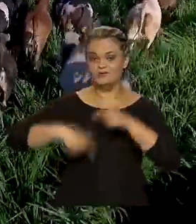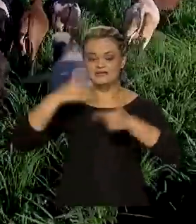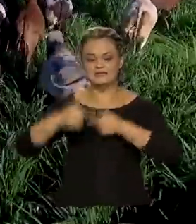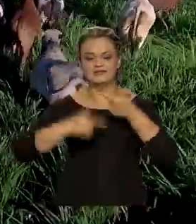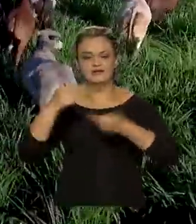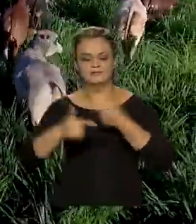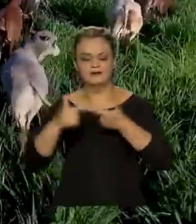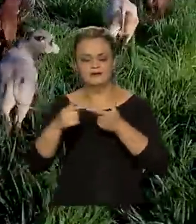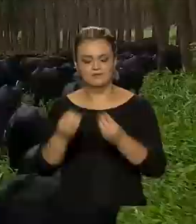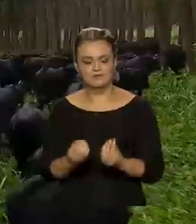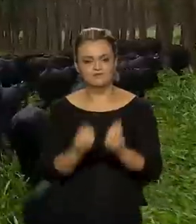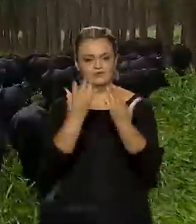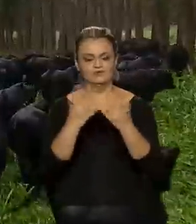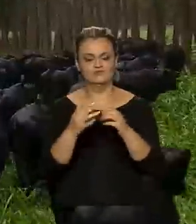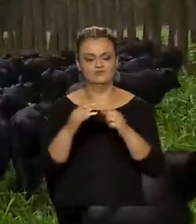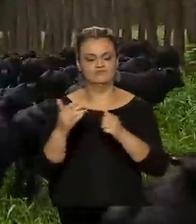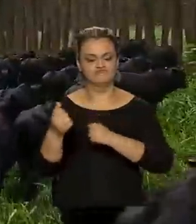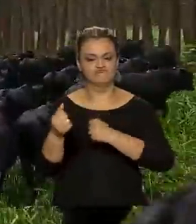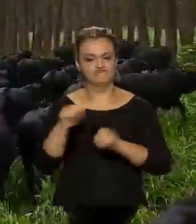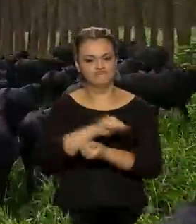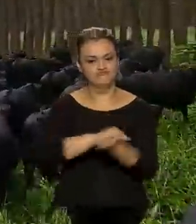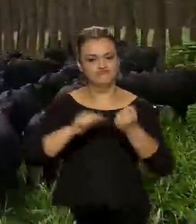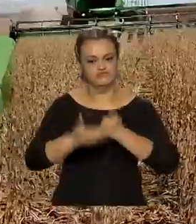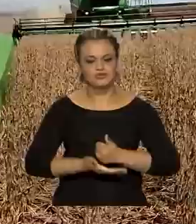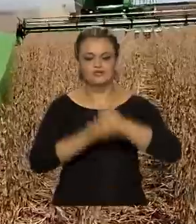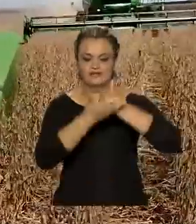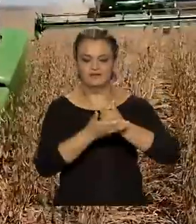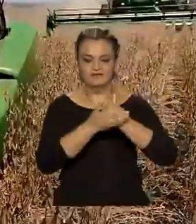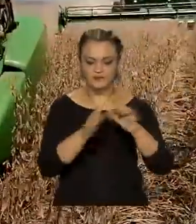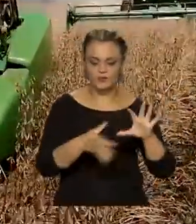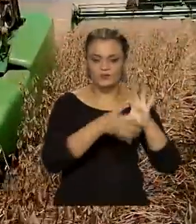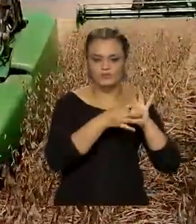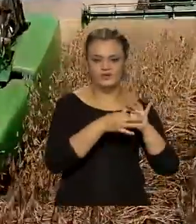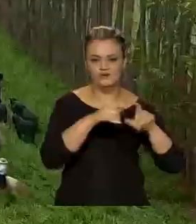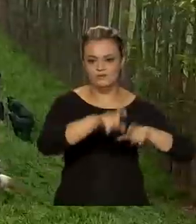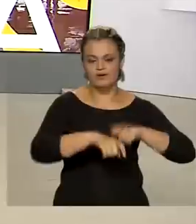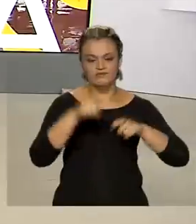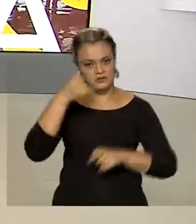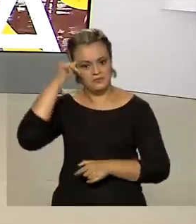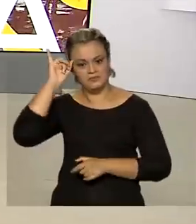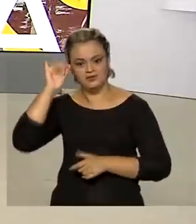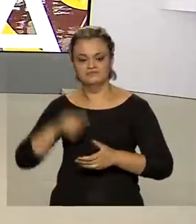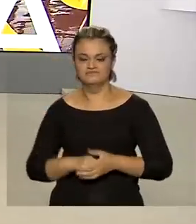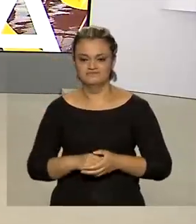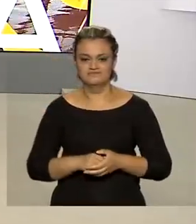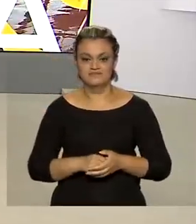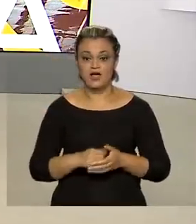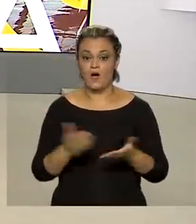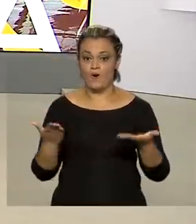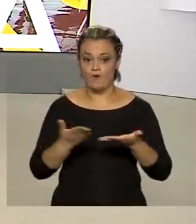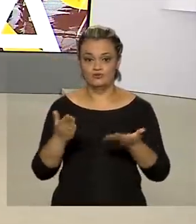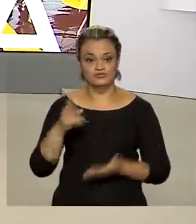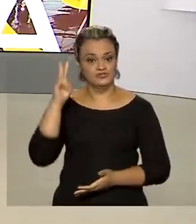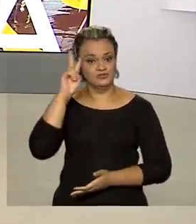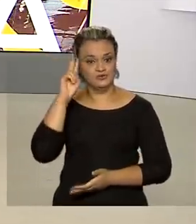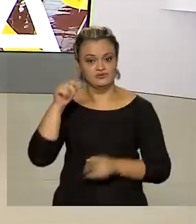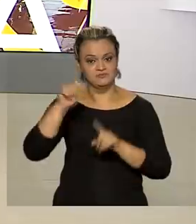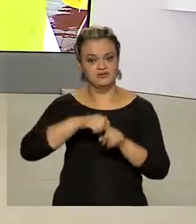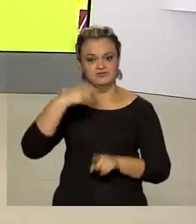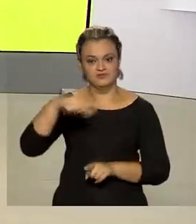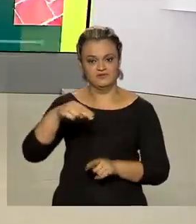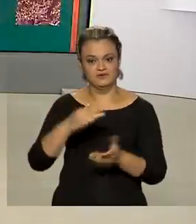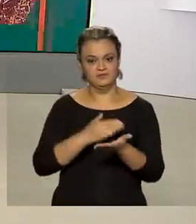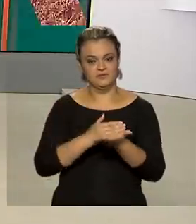de produção sustentável. É a integração lavoura-pecuária. A edição desta terça-feira, 2 de